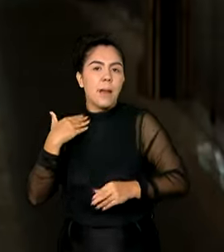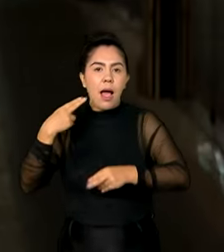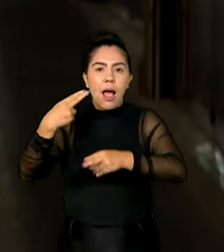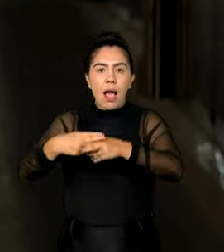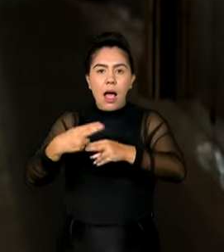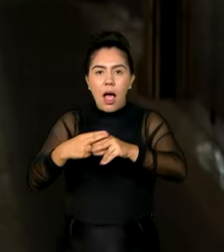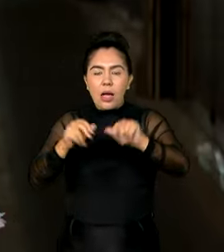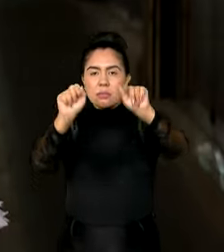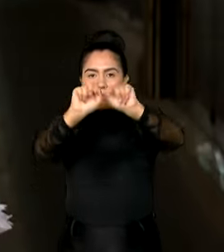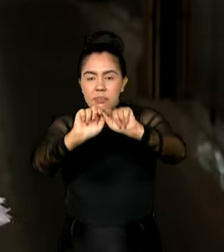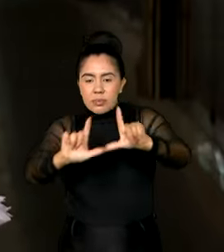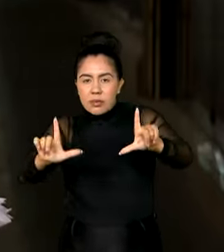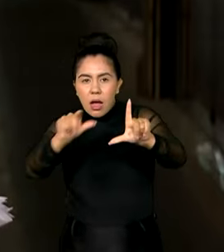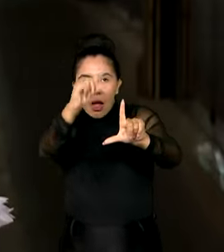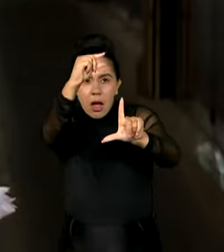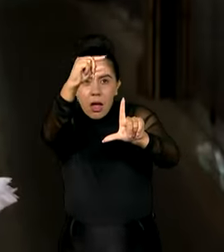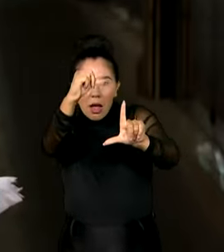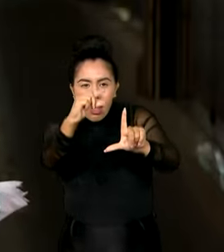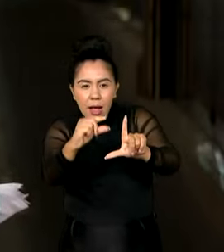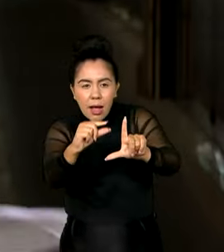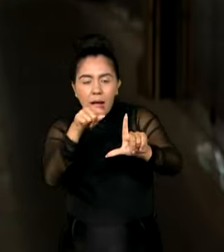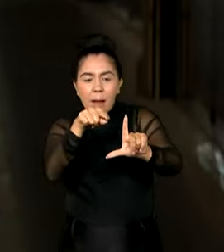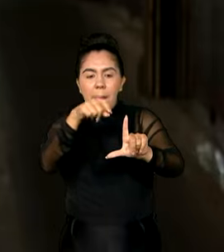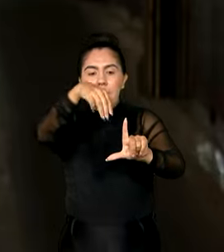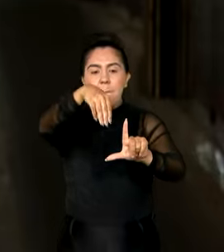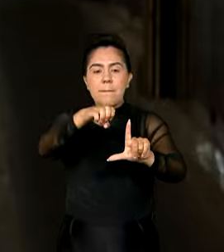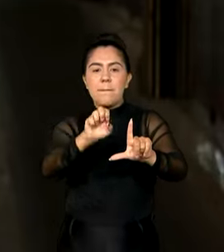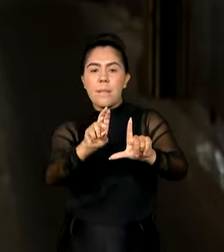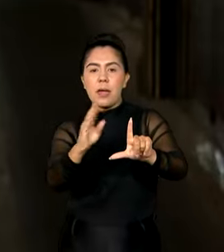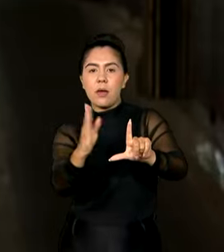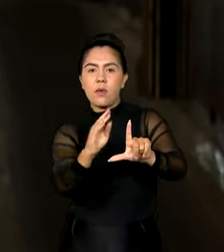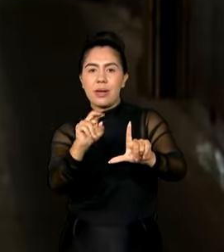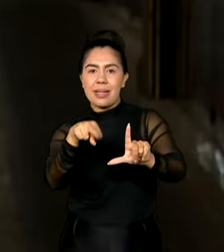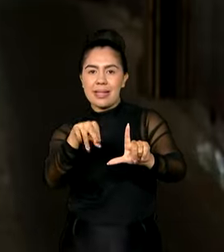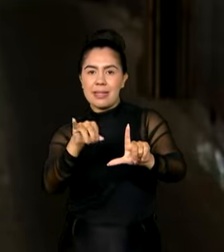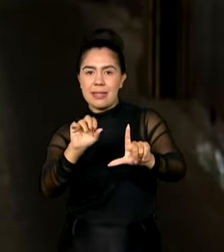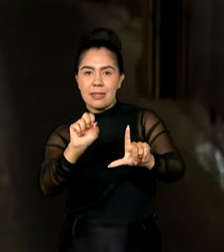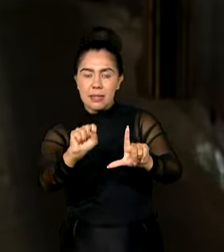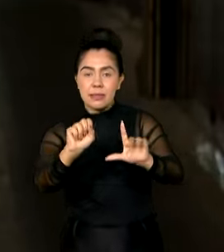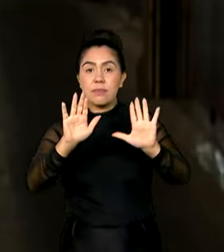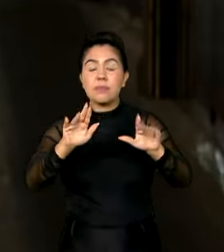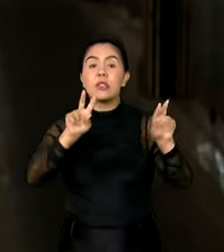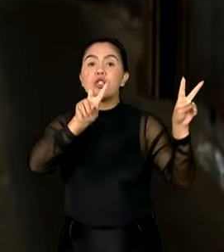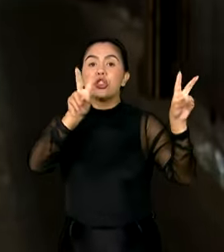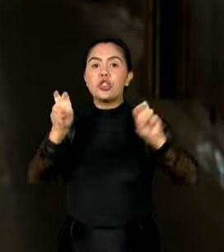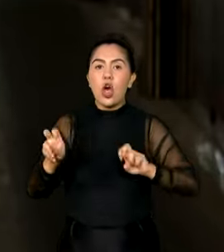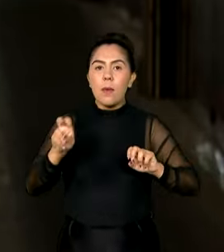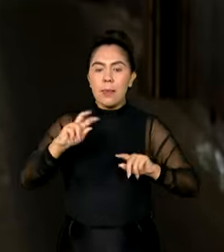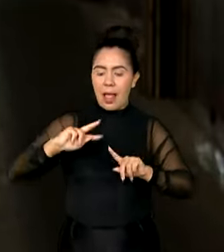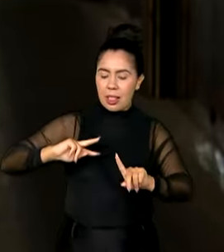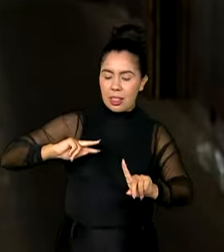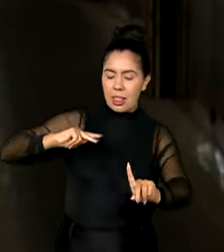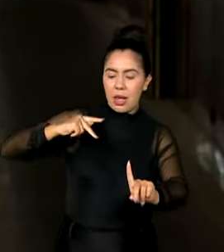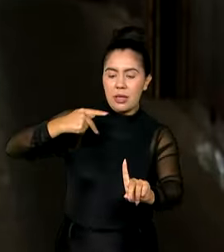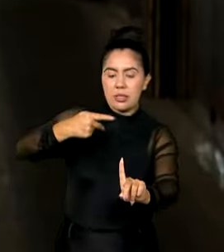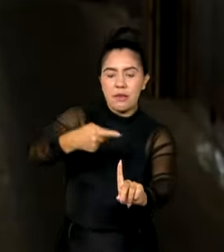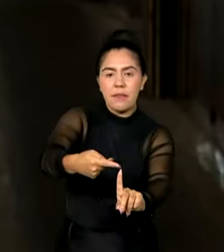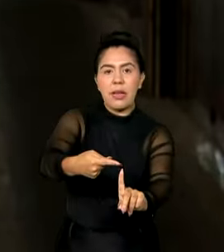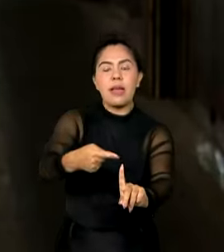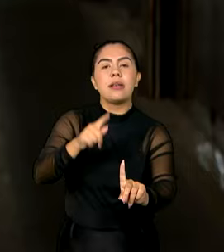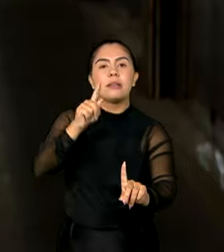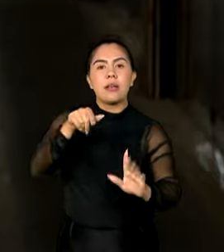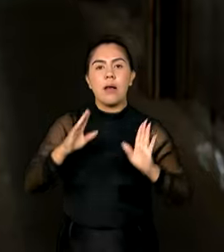Acessar Meu NIS. As transferências, elas são realizadas sempre nos 10 últimos dias